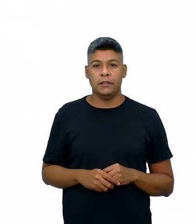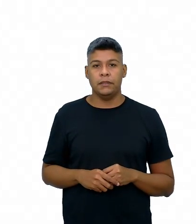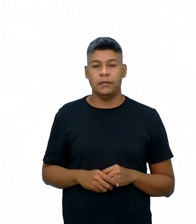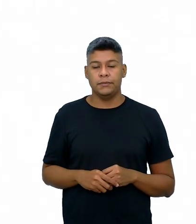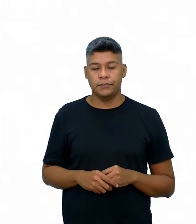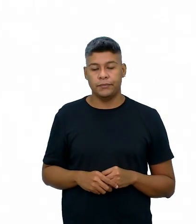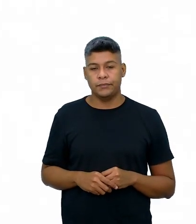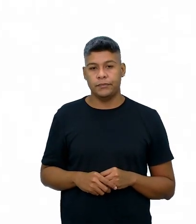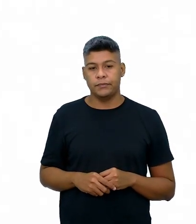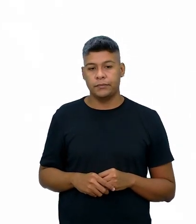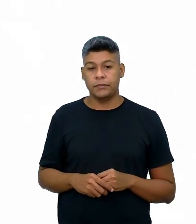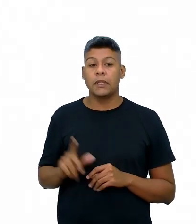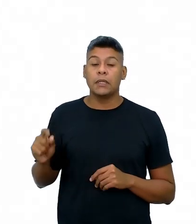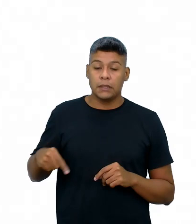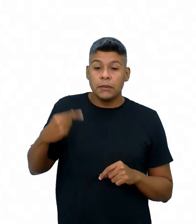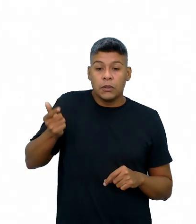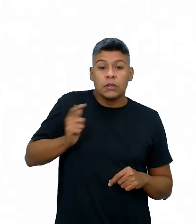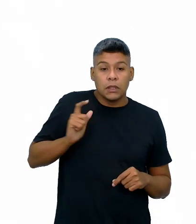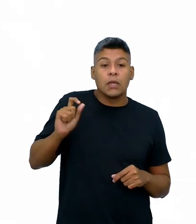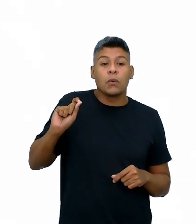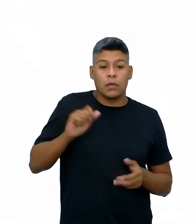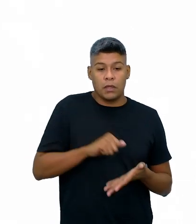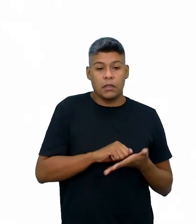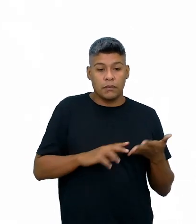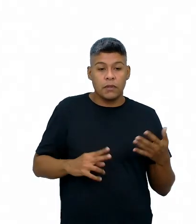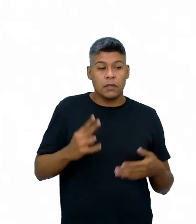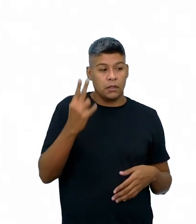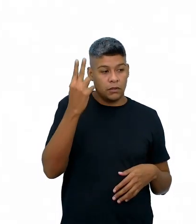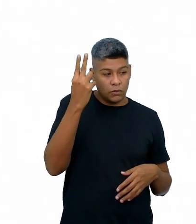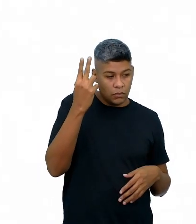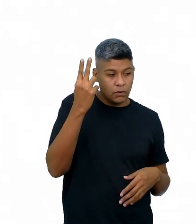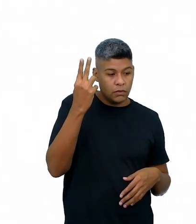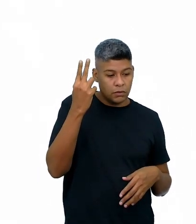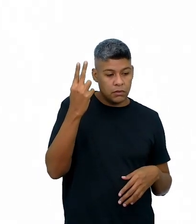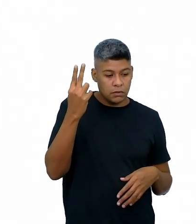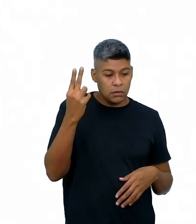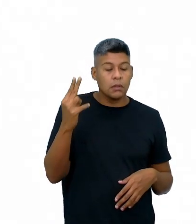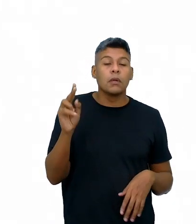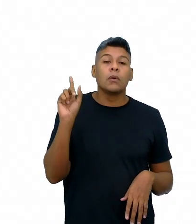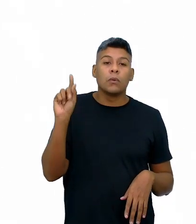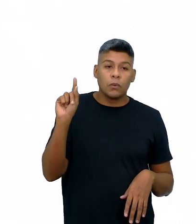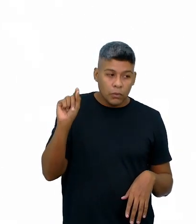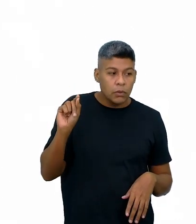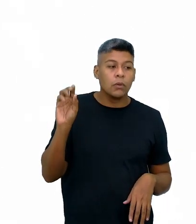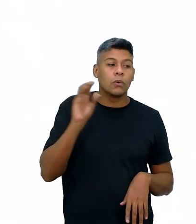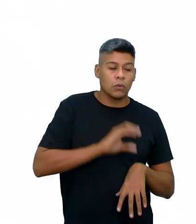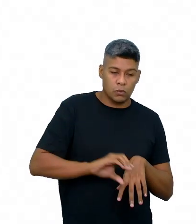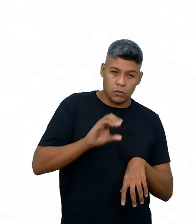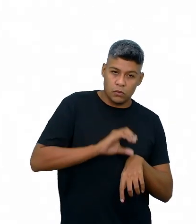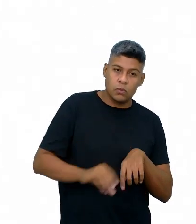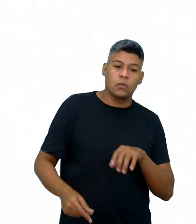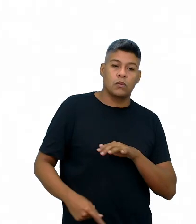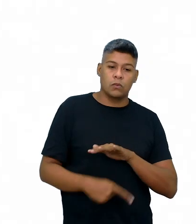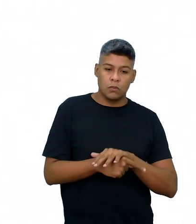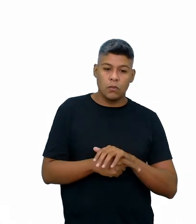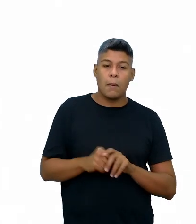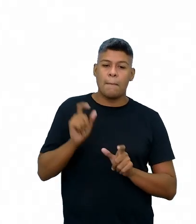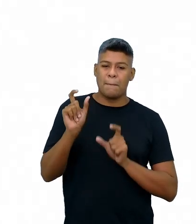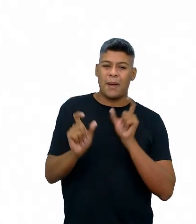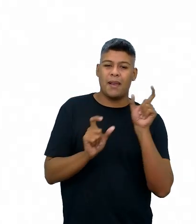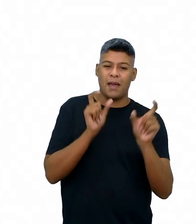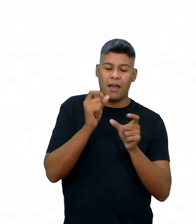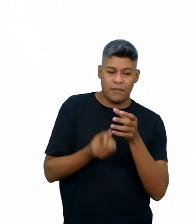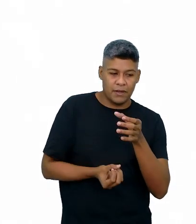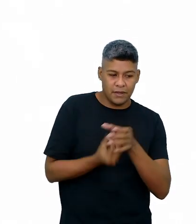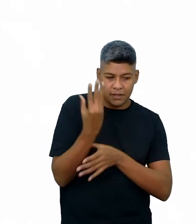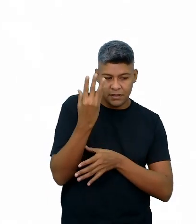E, em seguida, nós temos uma atividade 2, né? Que propõe a formação de uma nuvem de palavras,